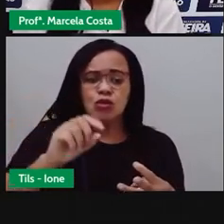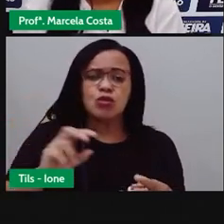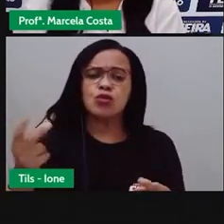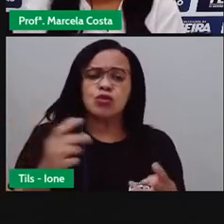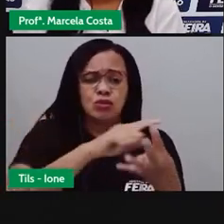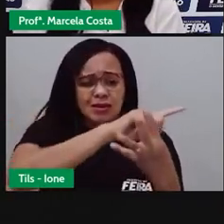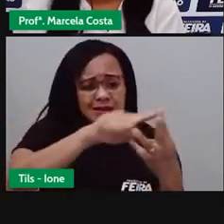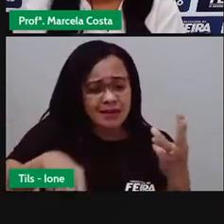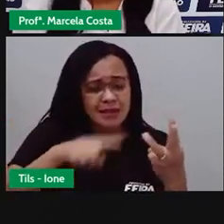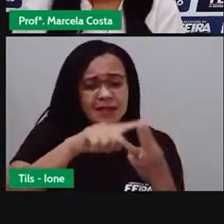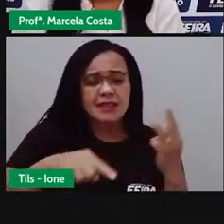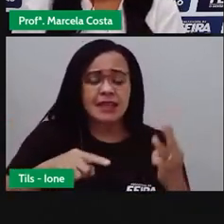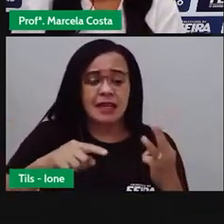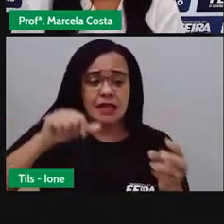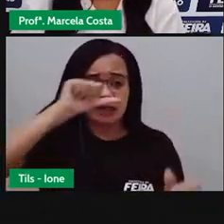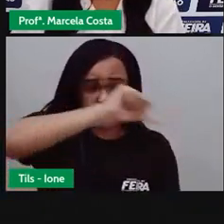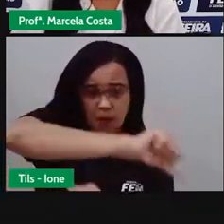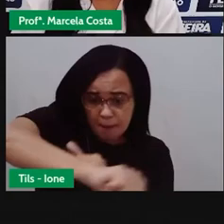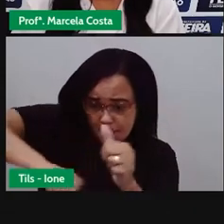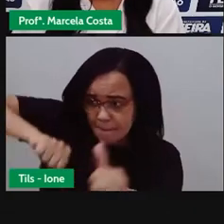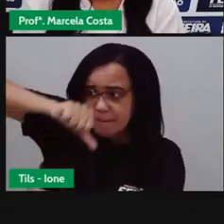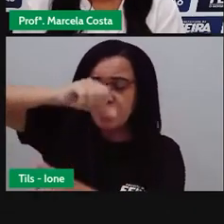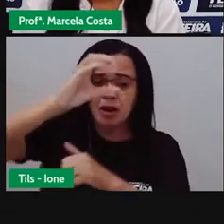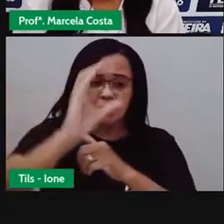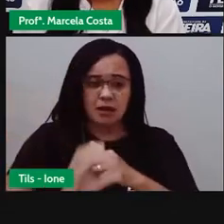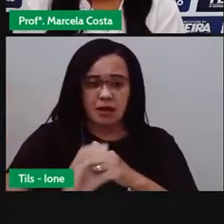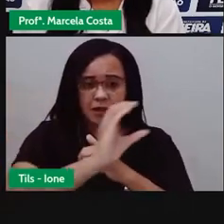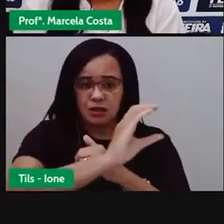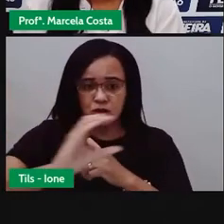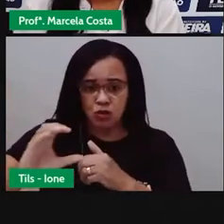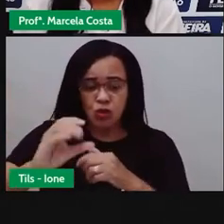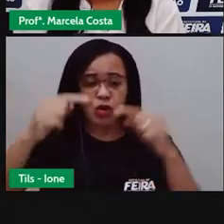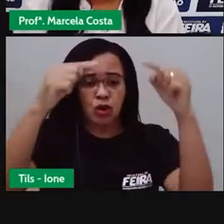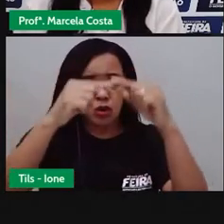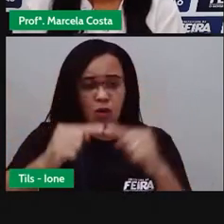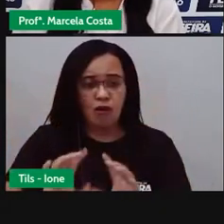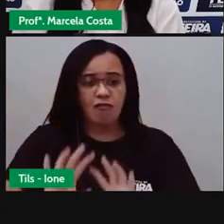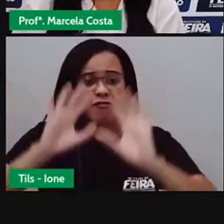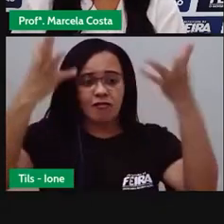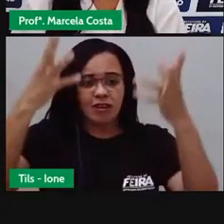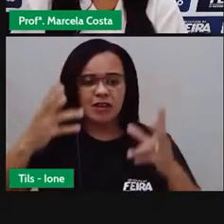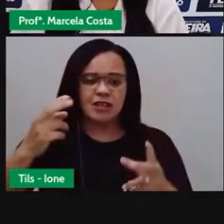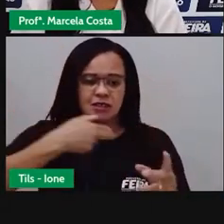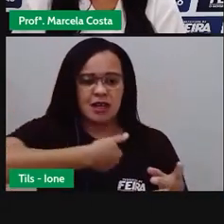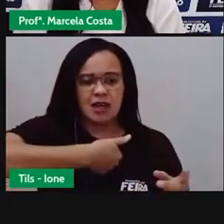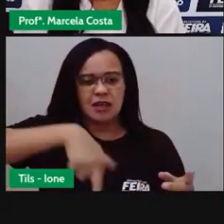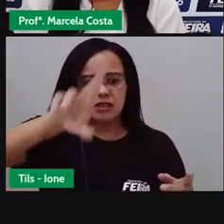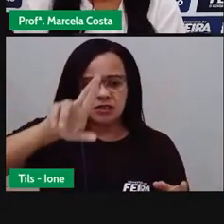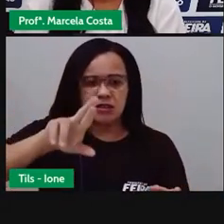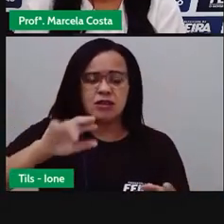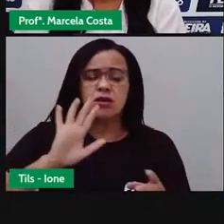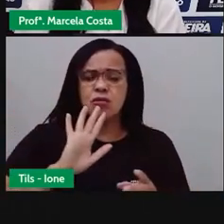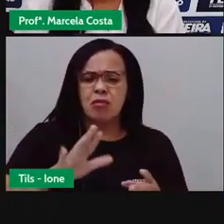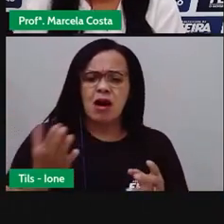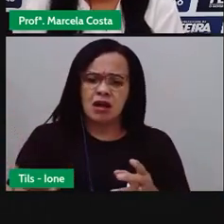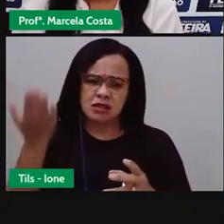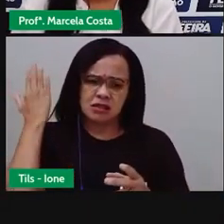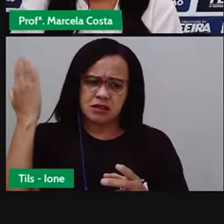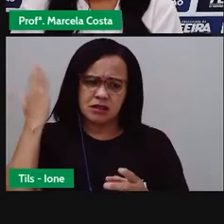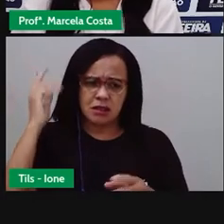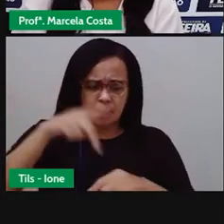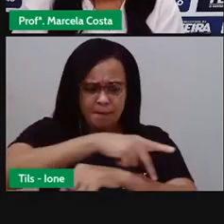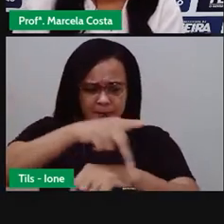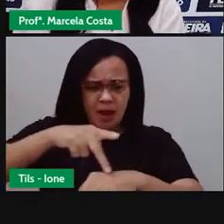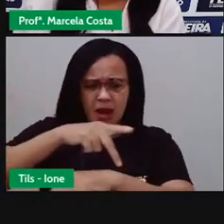pela Igreja Católica, tornando-se festividades religiosas. Os primeiros países a realizarem os festejos juninos